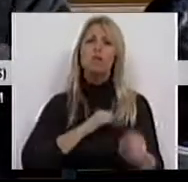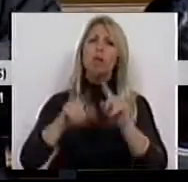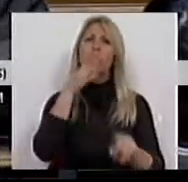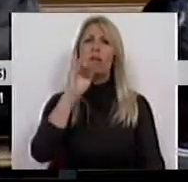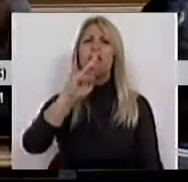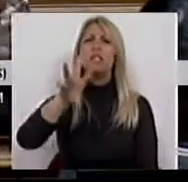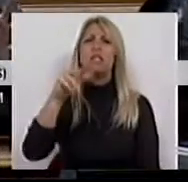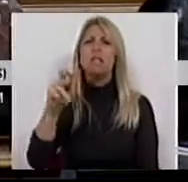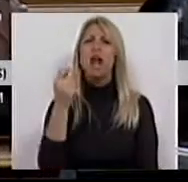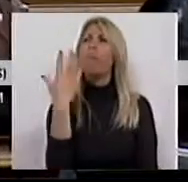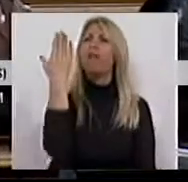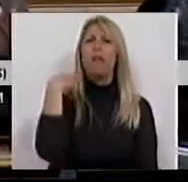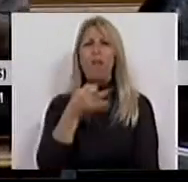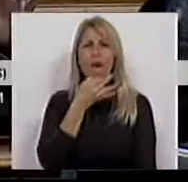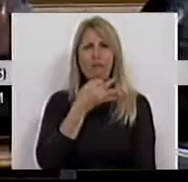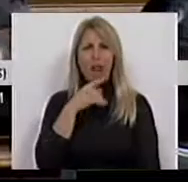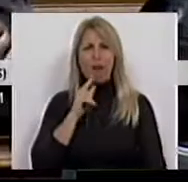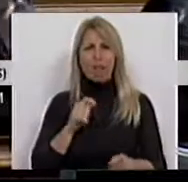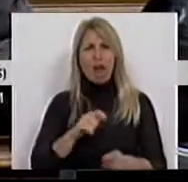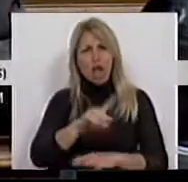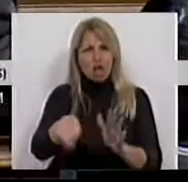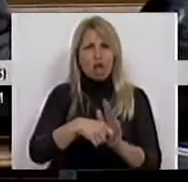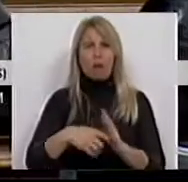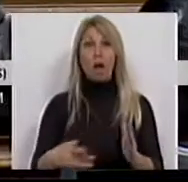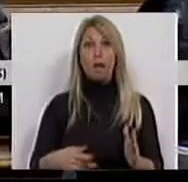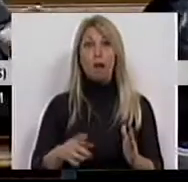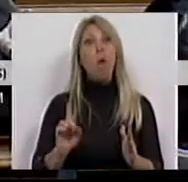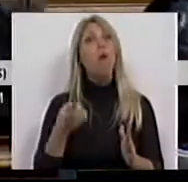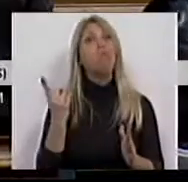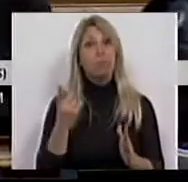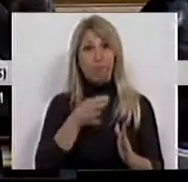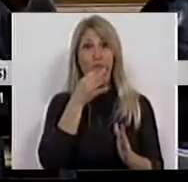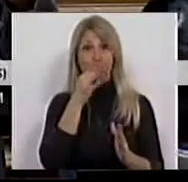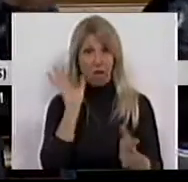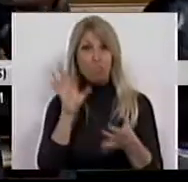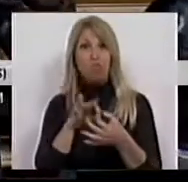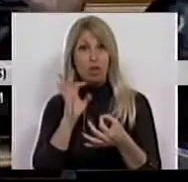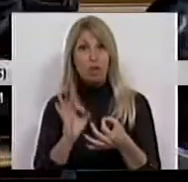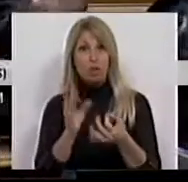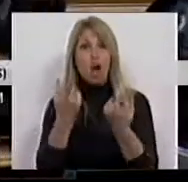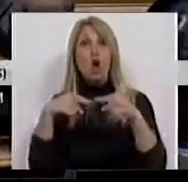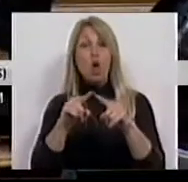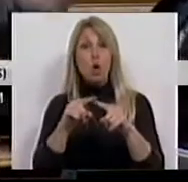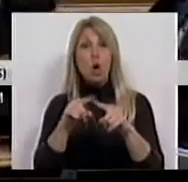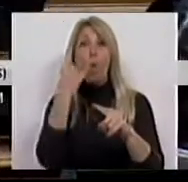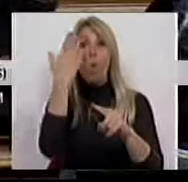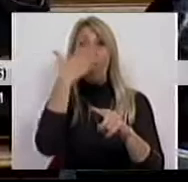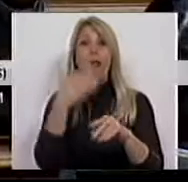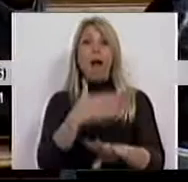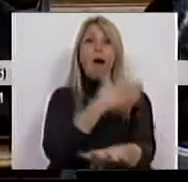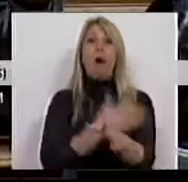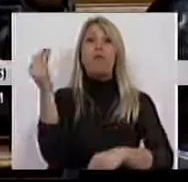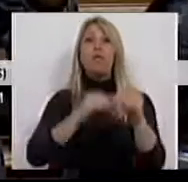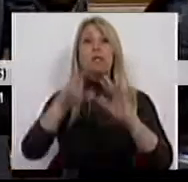Meireles, quando falava há pouco em chantagem, que com certeza só poderia estar a falar daquela reunião, nas vésperas da votação do regime